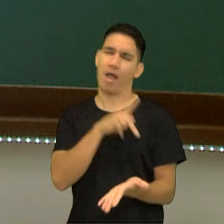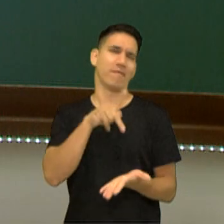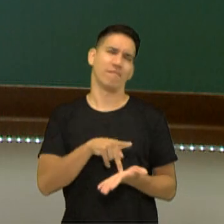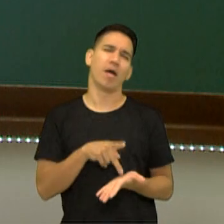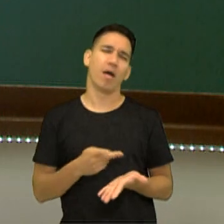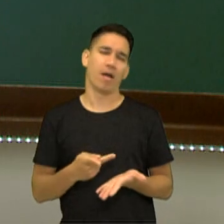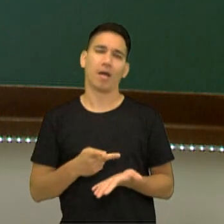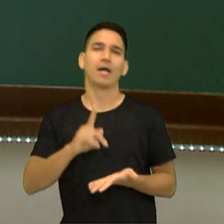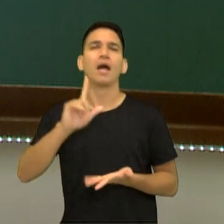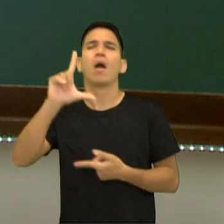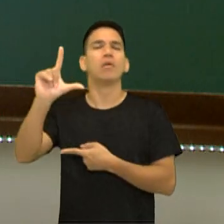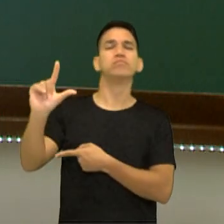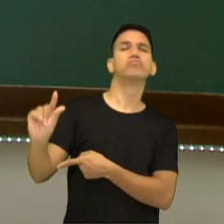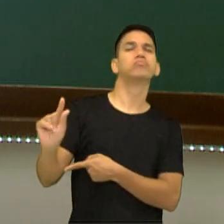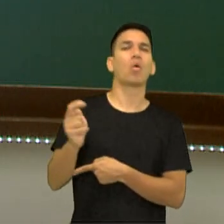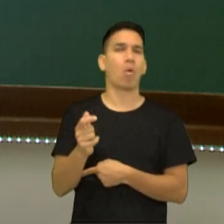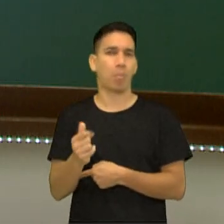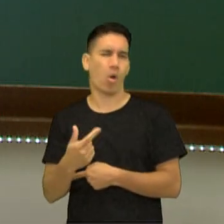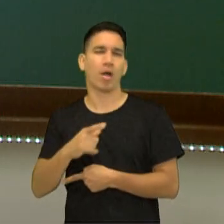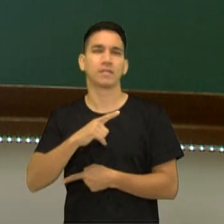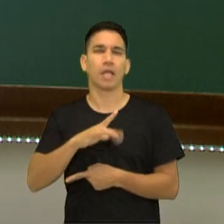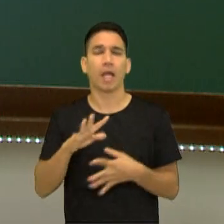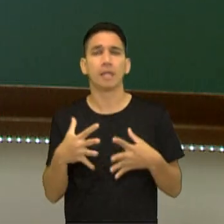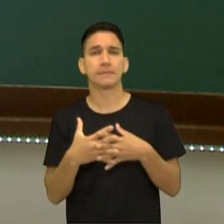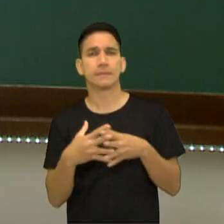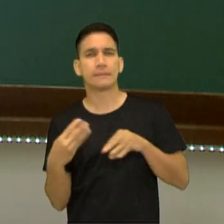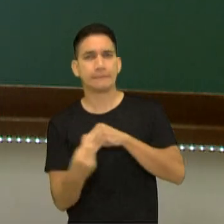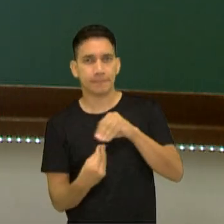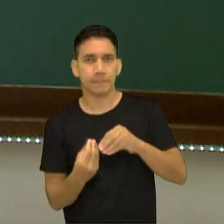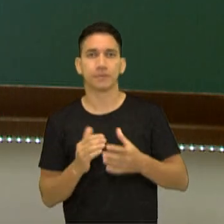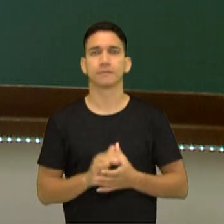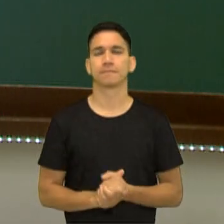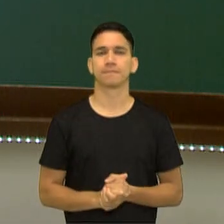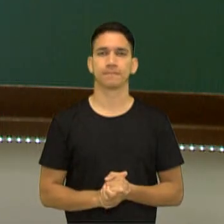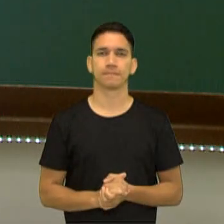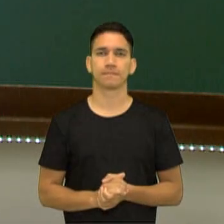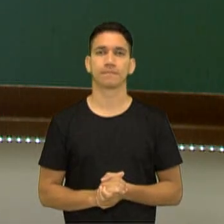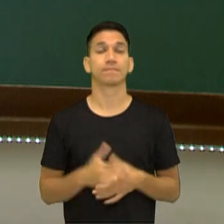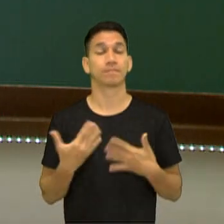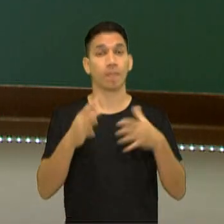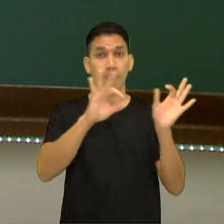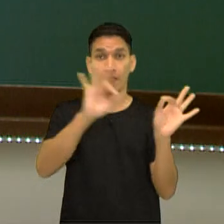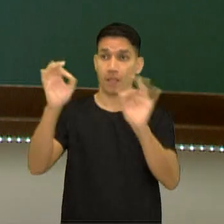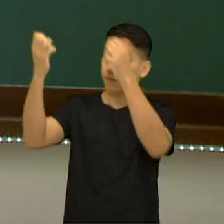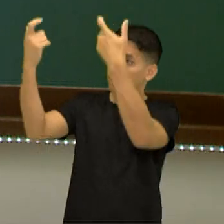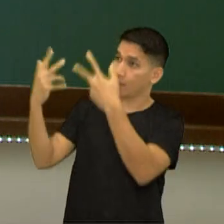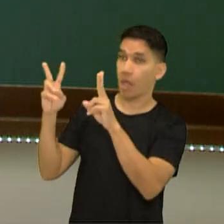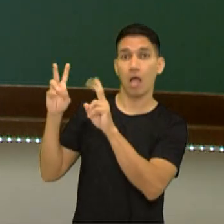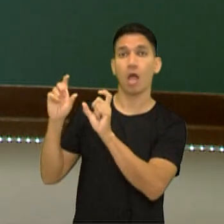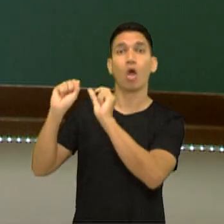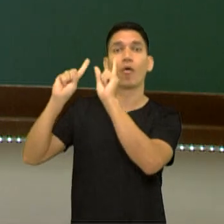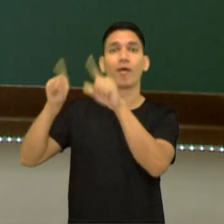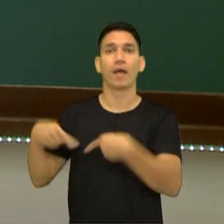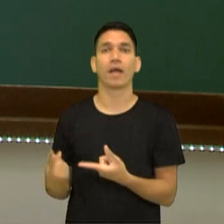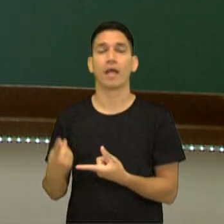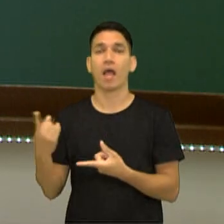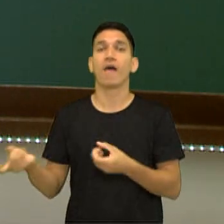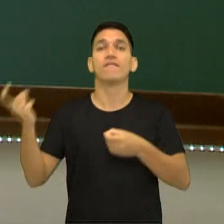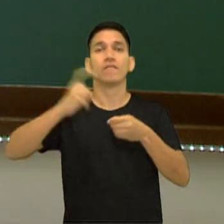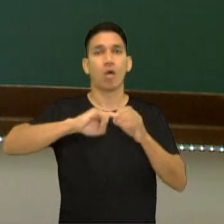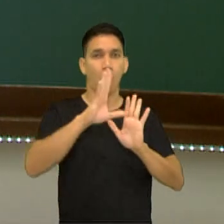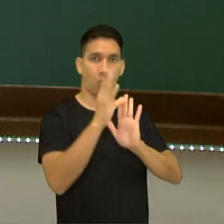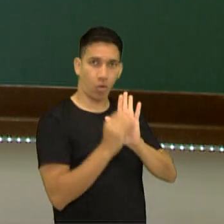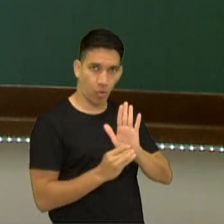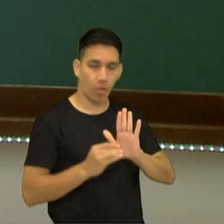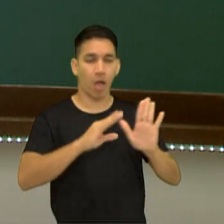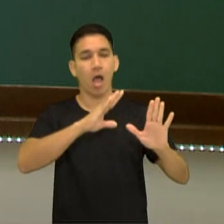vai ter sempre algum contaminante nos nossos reagentes. Nesse vídeo, nós falamos sobre retomada de conteúdo,